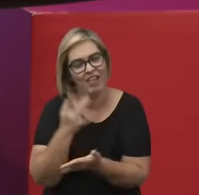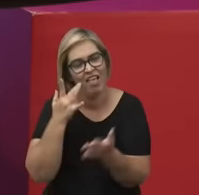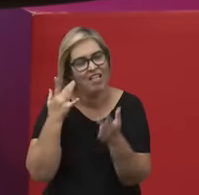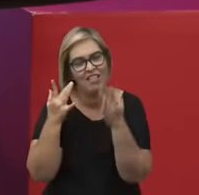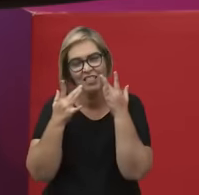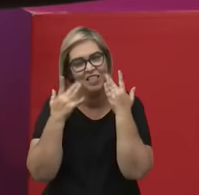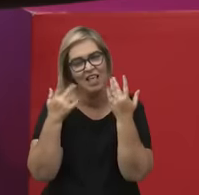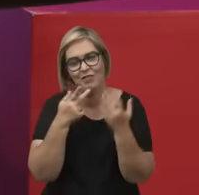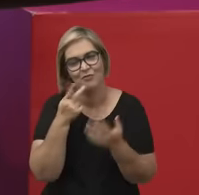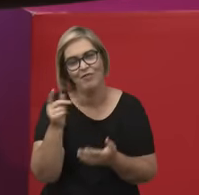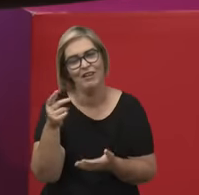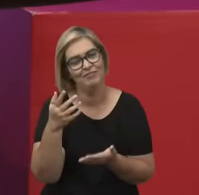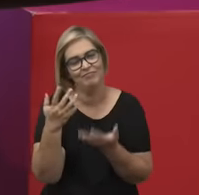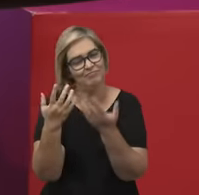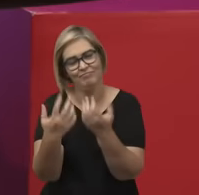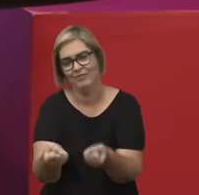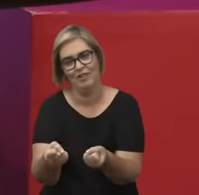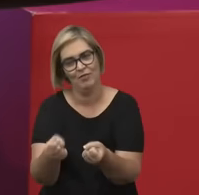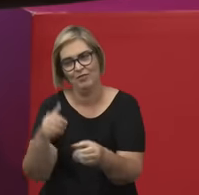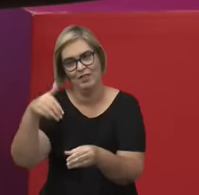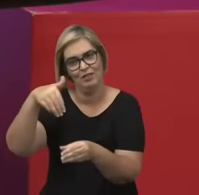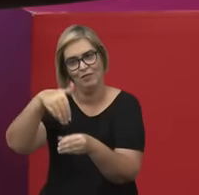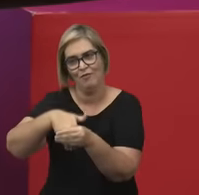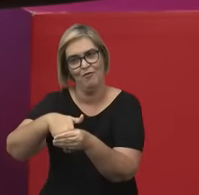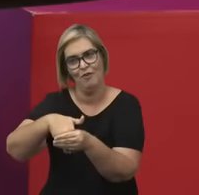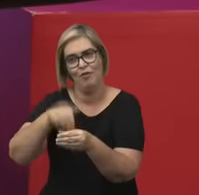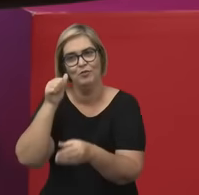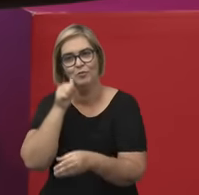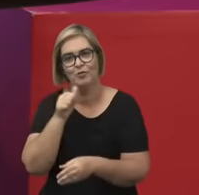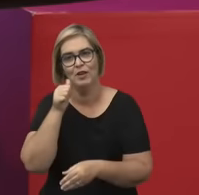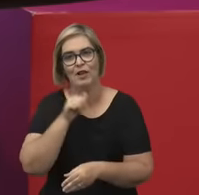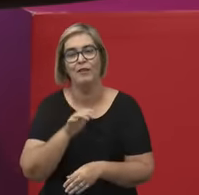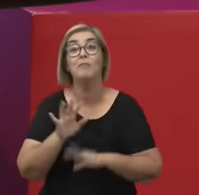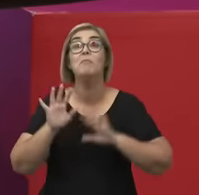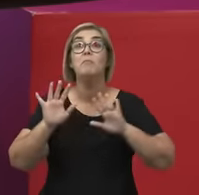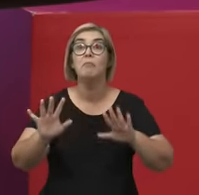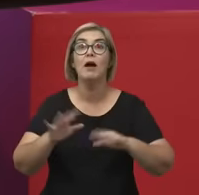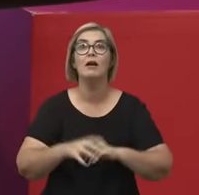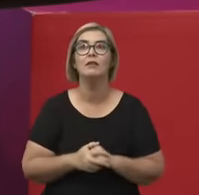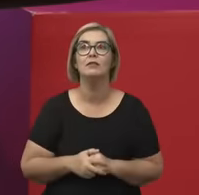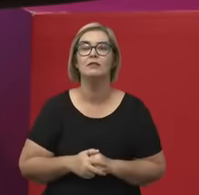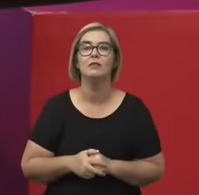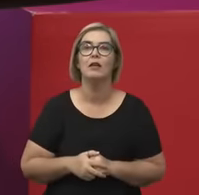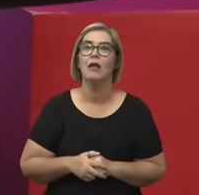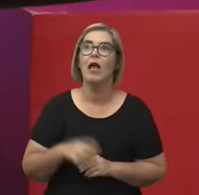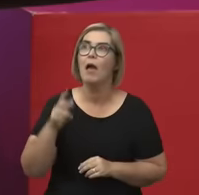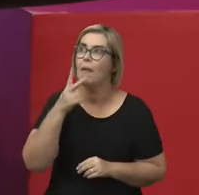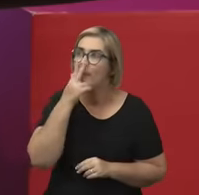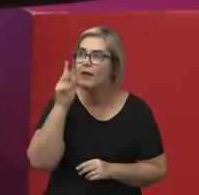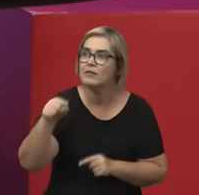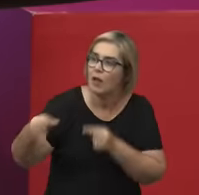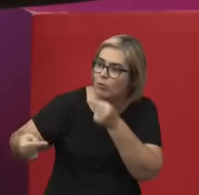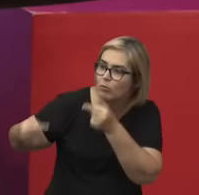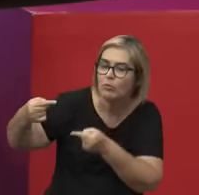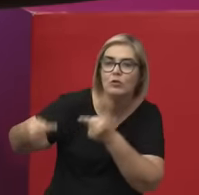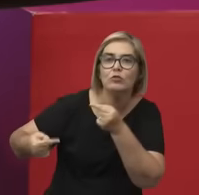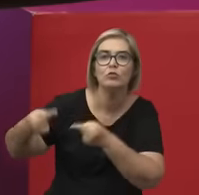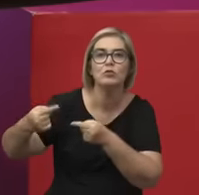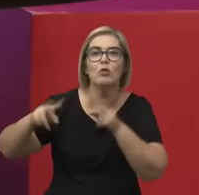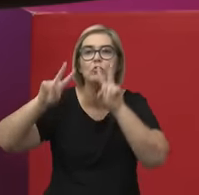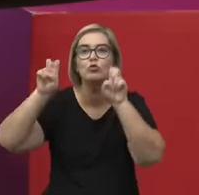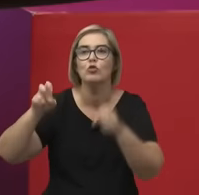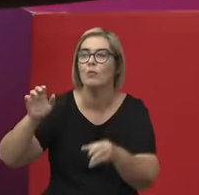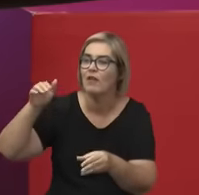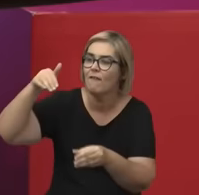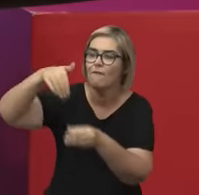aceitaram o sufrágio naquele momento. Mas ela dizia o voto feminino foi aceito e agora já se pode